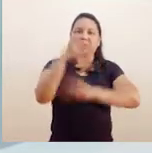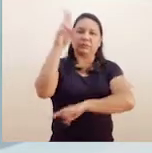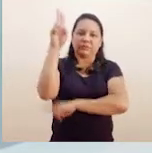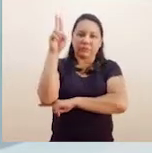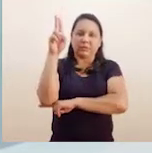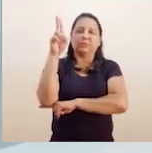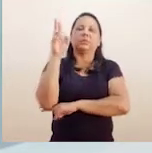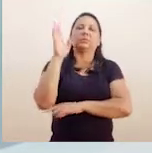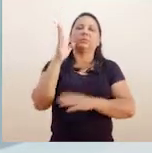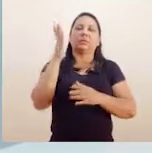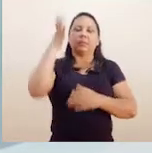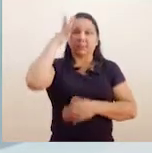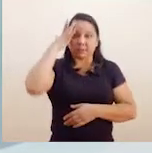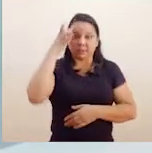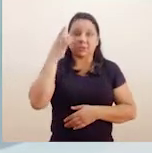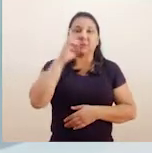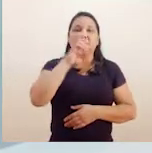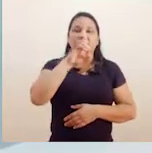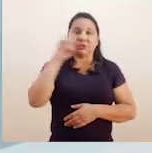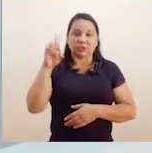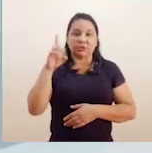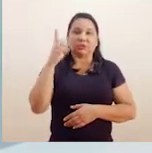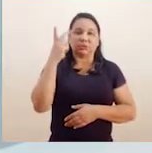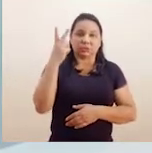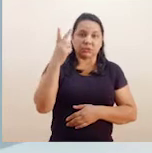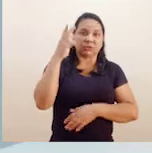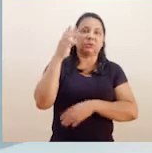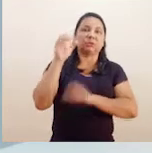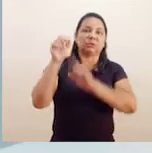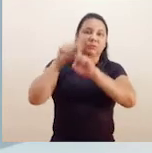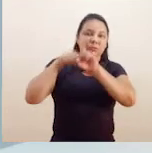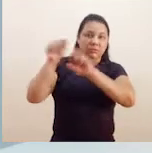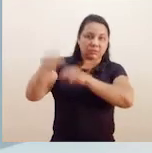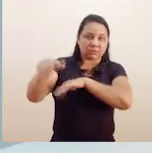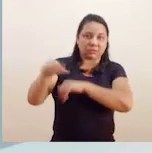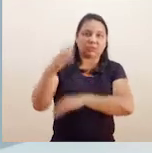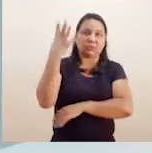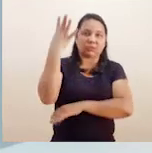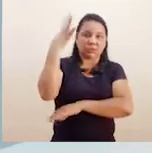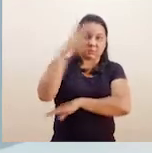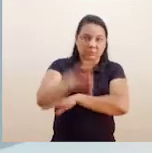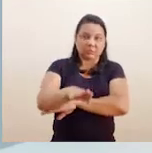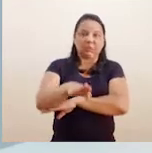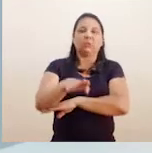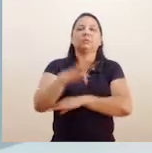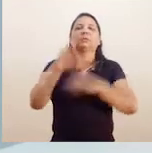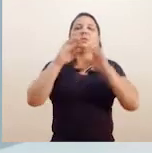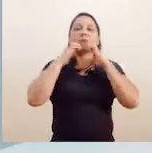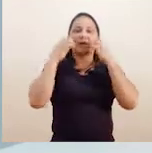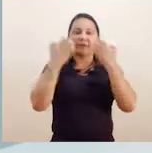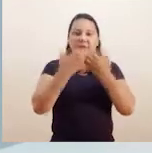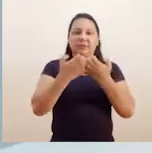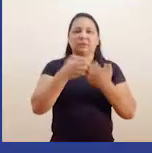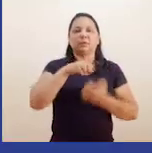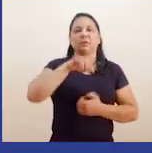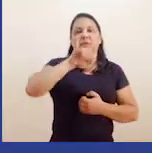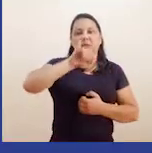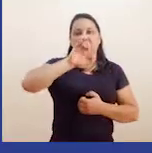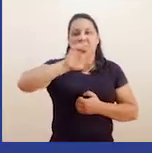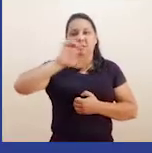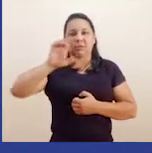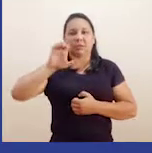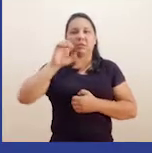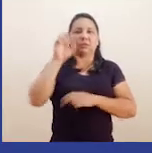Eletricistas e Eletrônicos na Unifap promoverá amanhã, dia 2 de setembro, às 4 horas da tarde, o evento